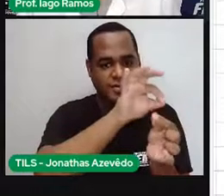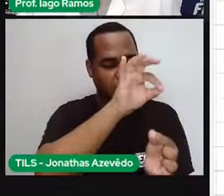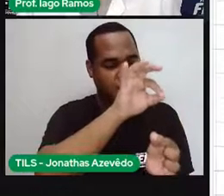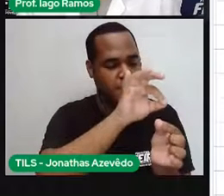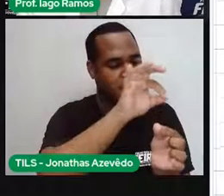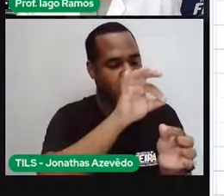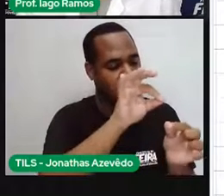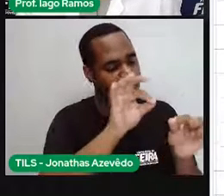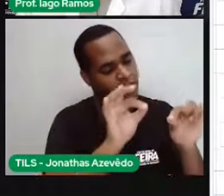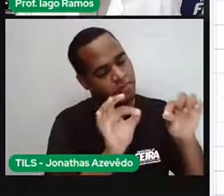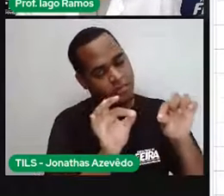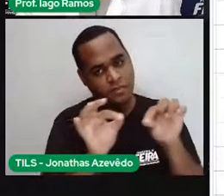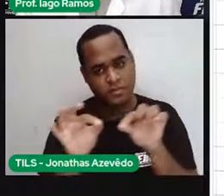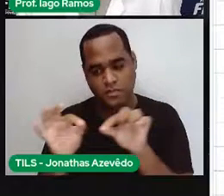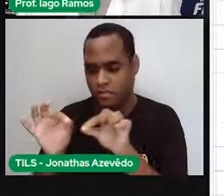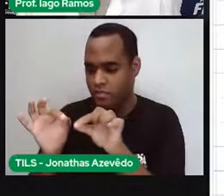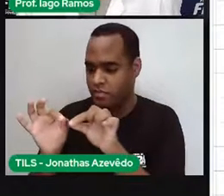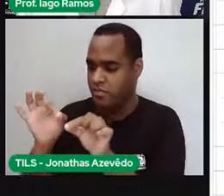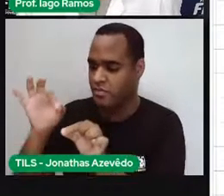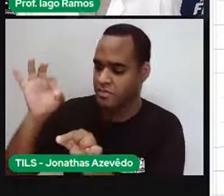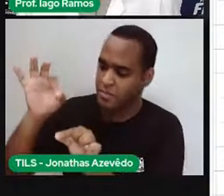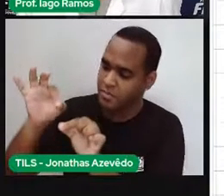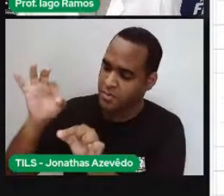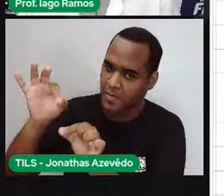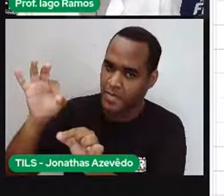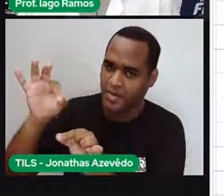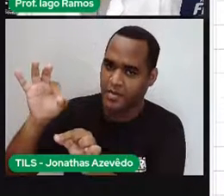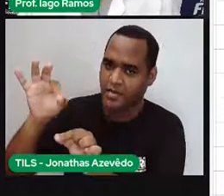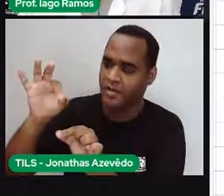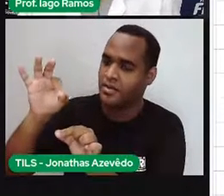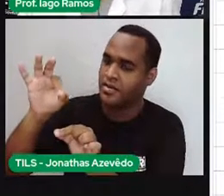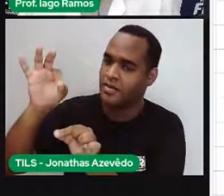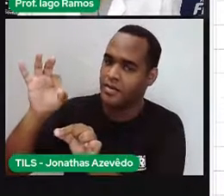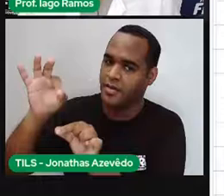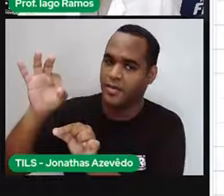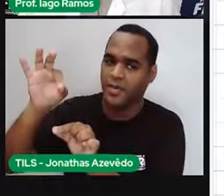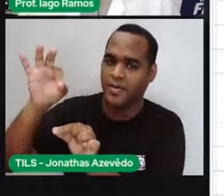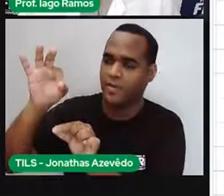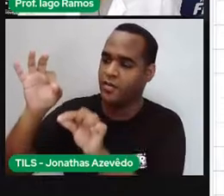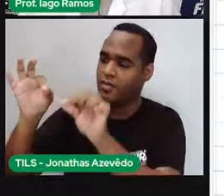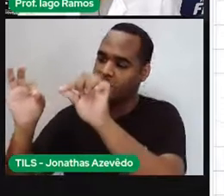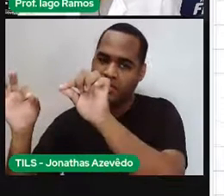encaixar aqui, só que eu vou virar ele para cá. Pronto.